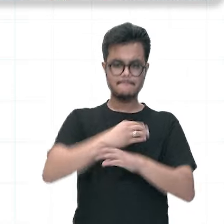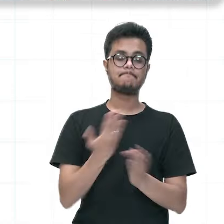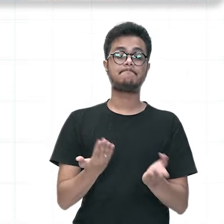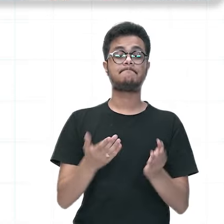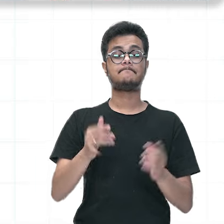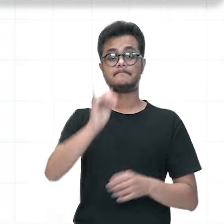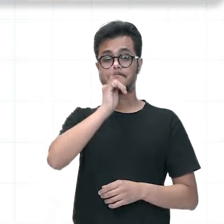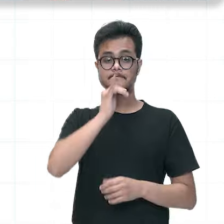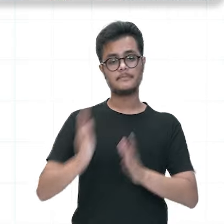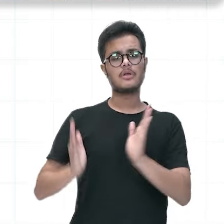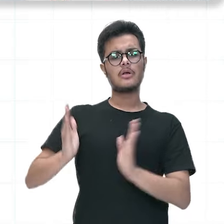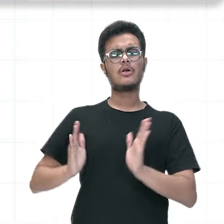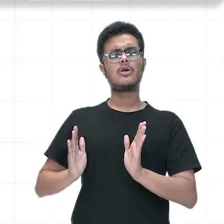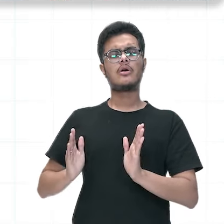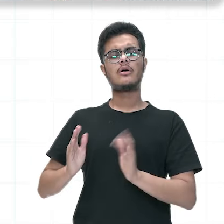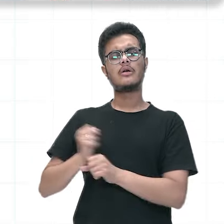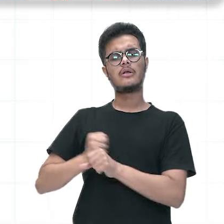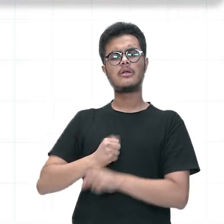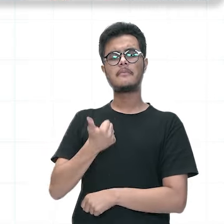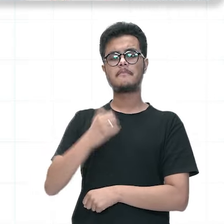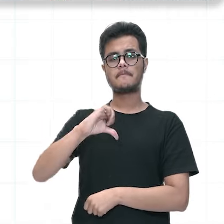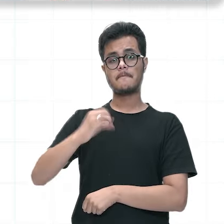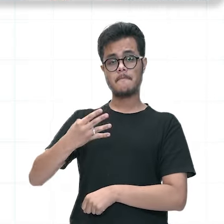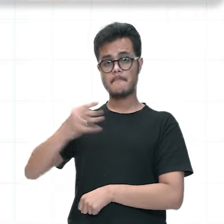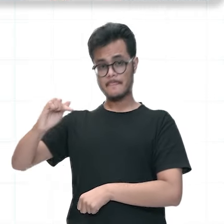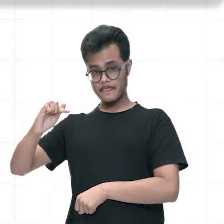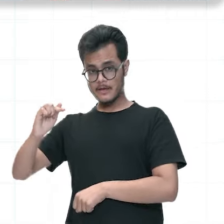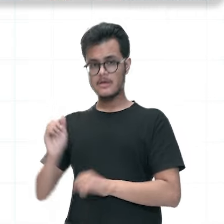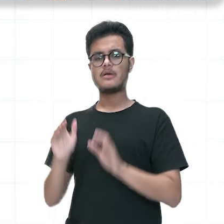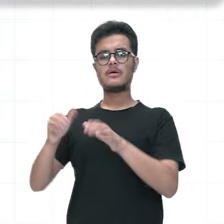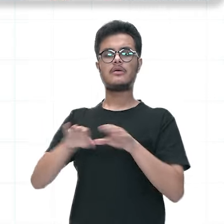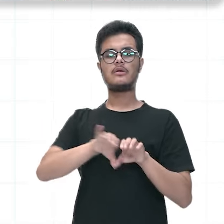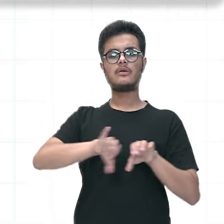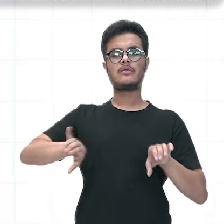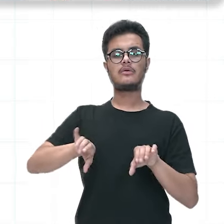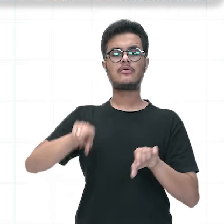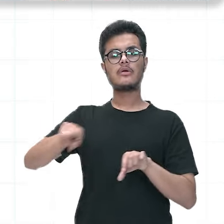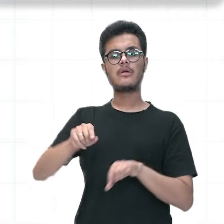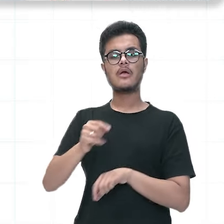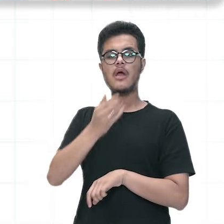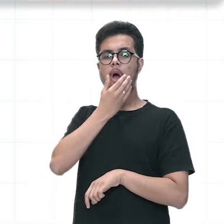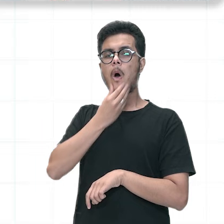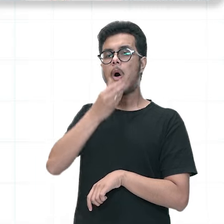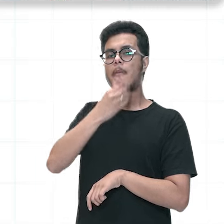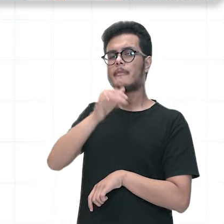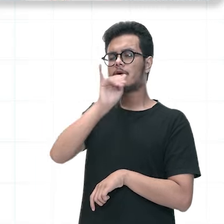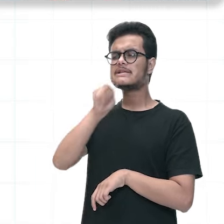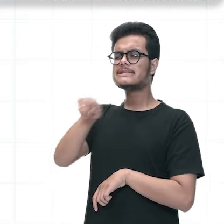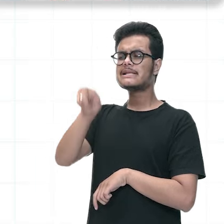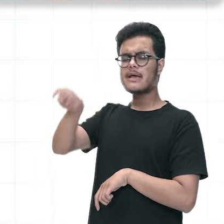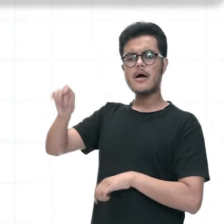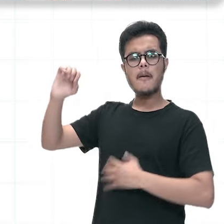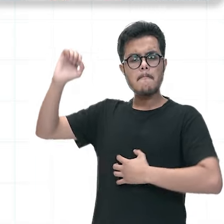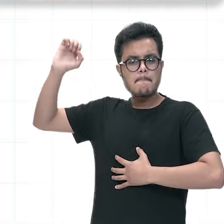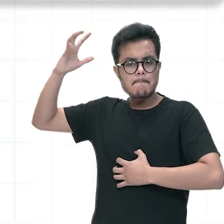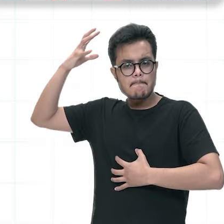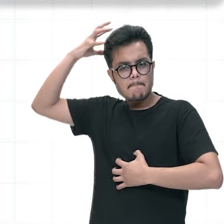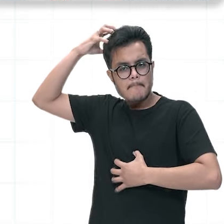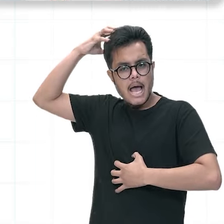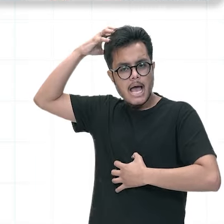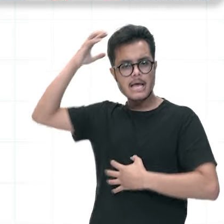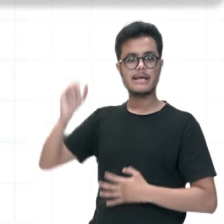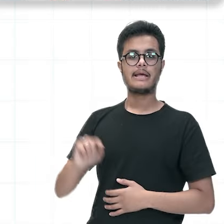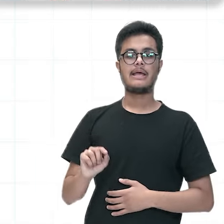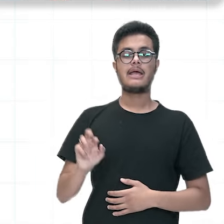isolado pela primeira vez, em 1947, a partir do macaco Rhesus, capturado na floresta